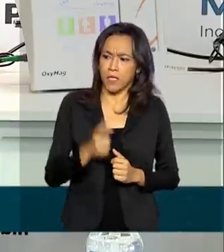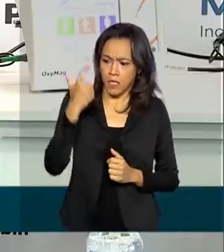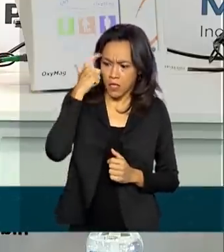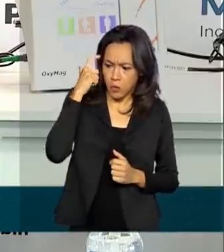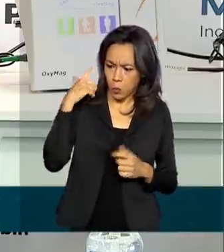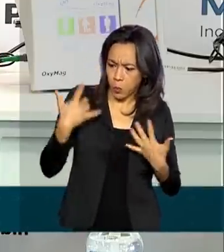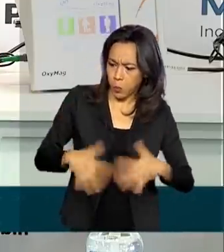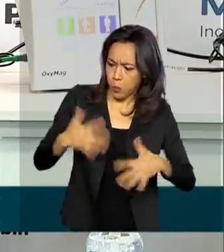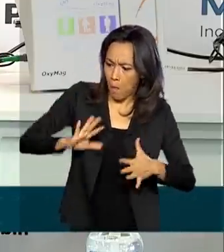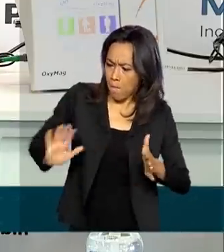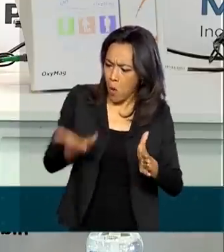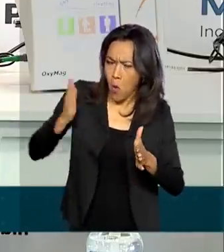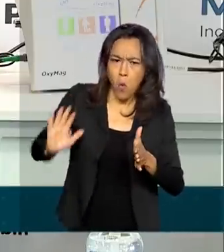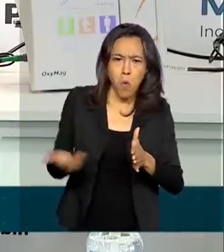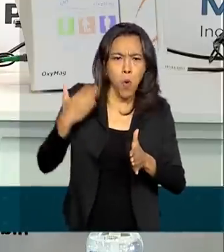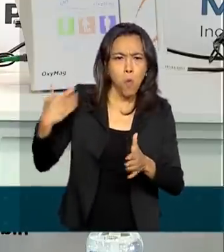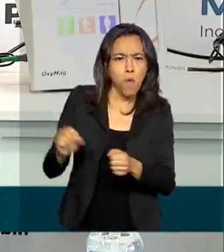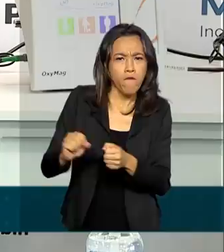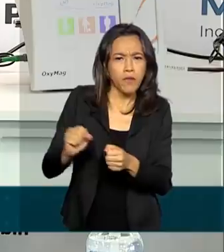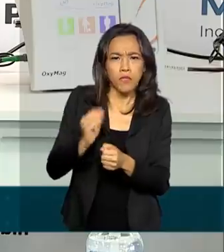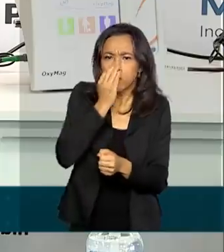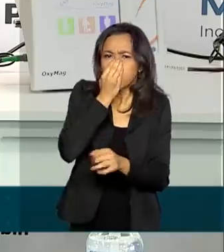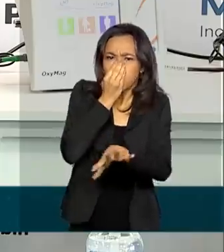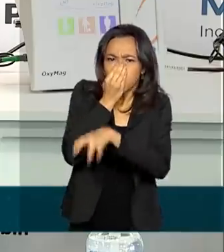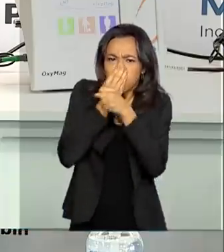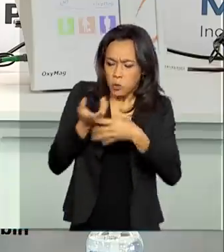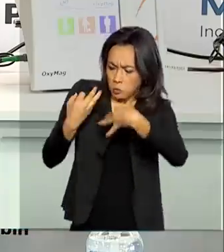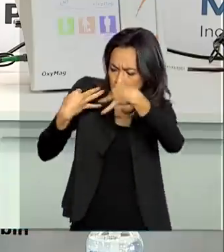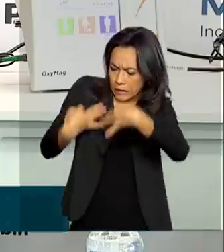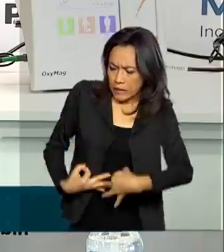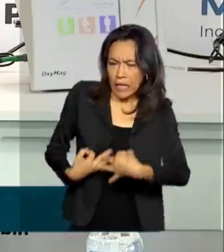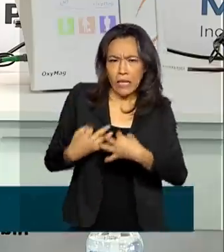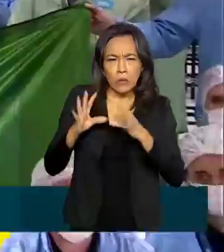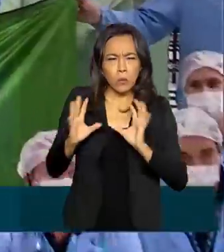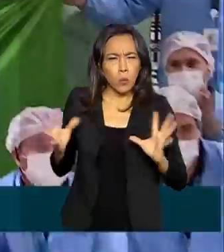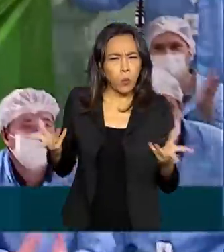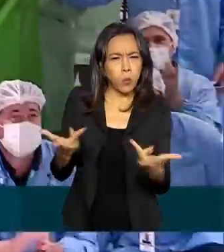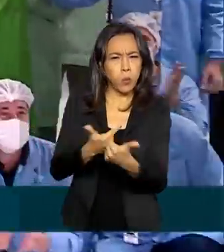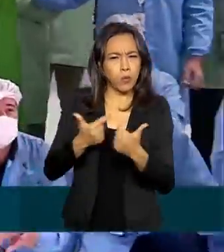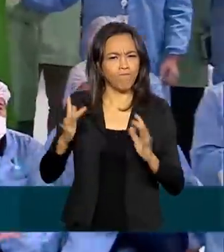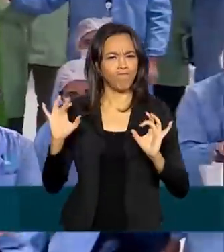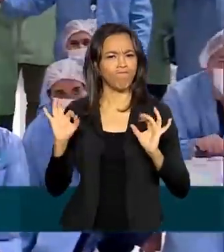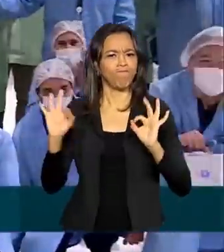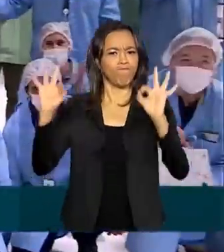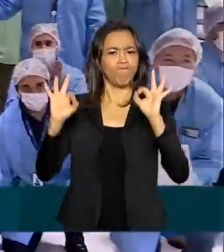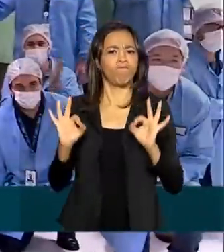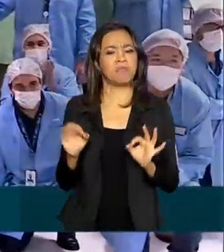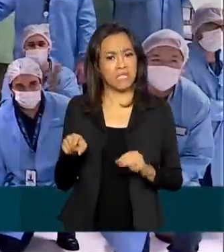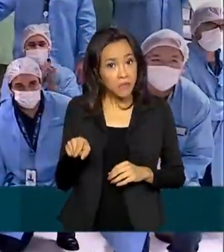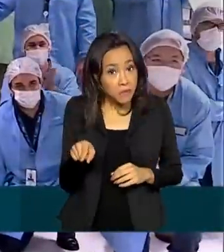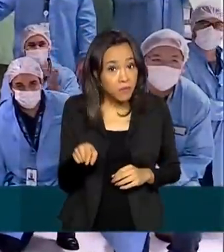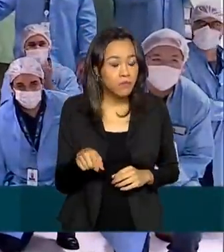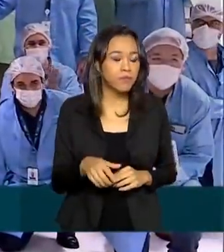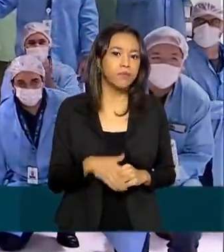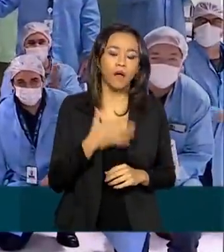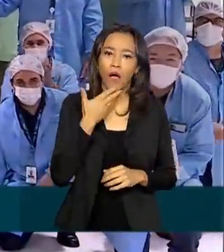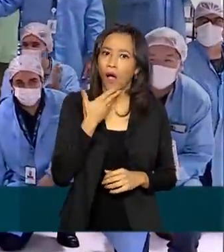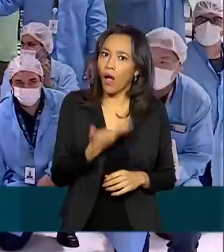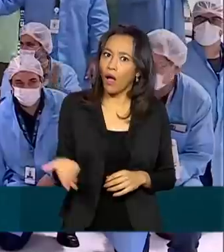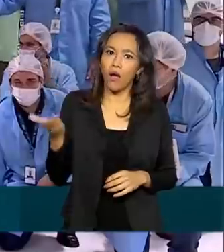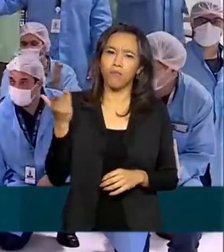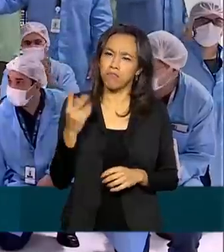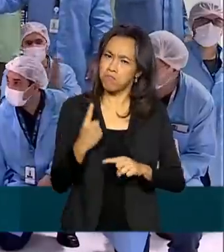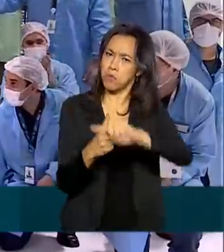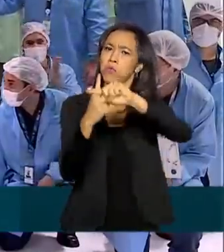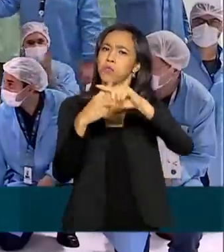aumentando essa produção rapidamente e com toda a certificação, com toda a qualidade, isso é uma coisa realmente impressionante,